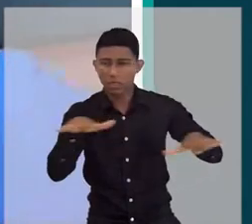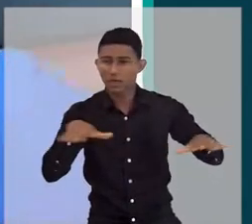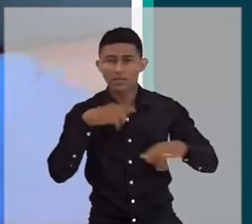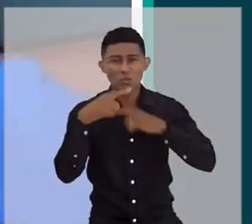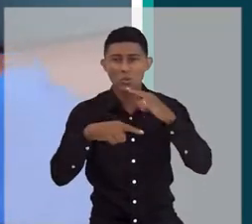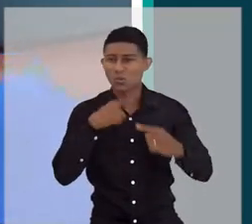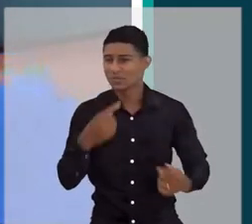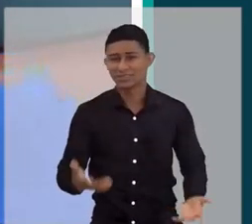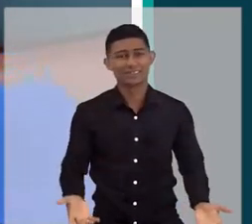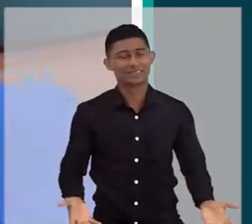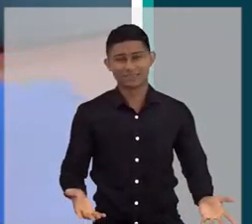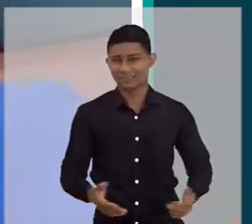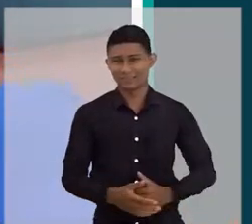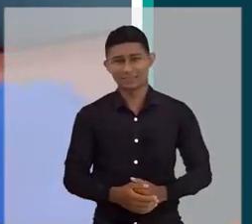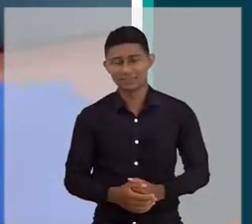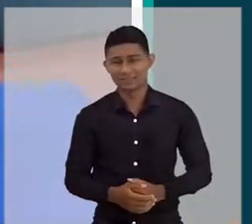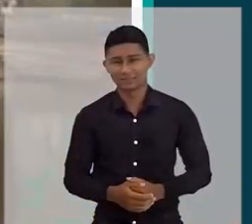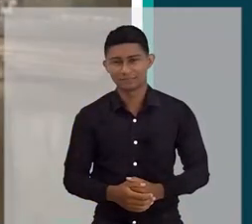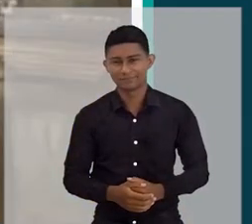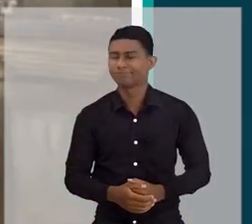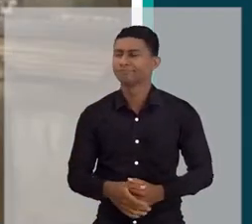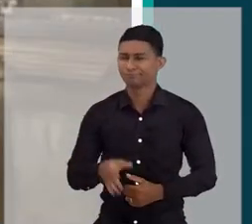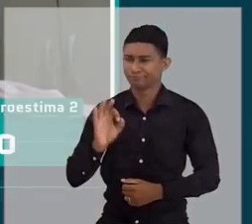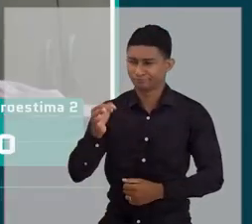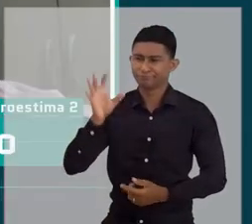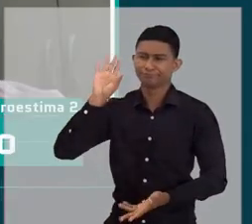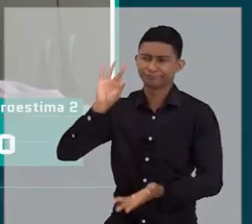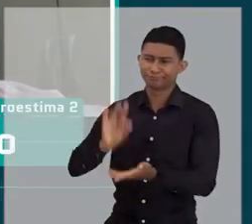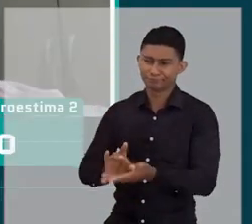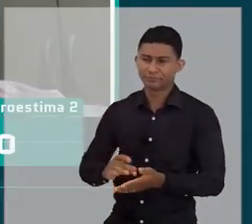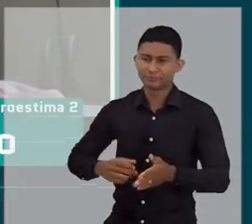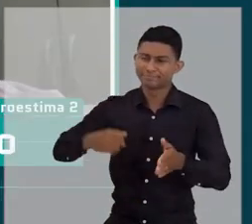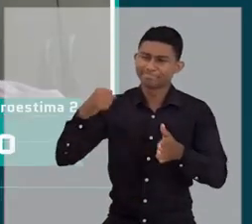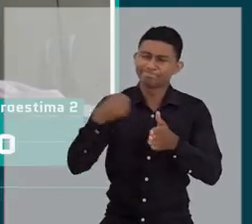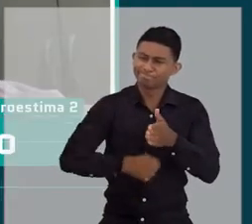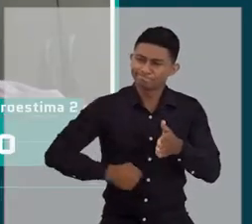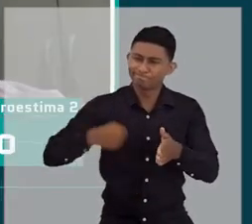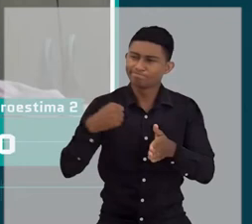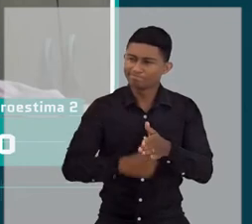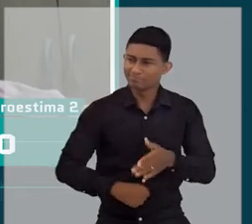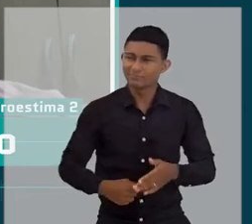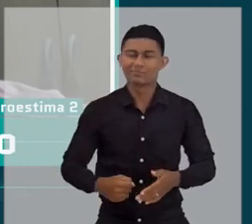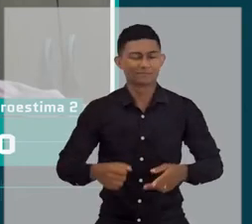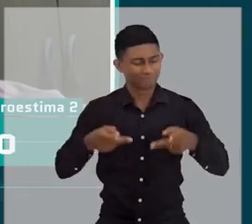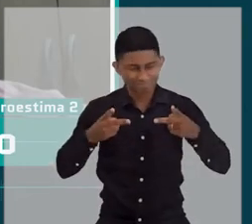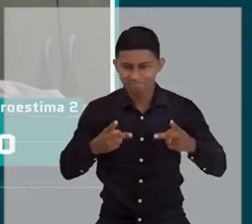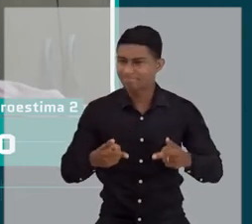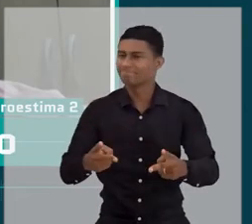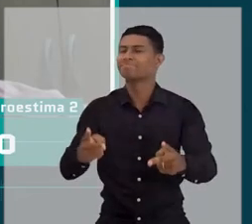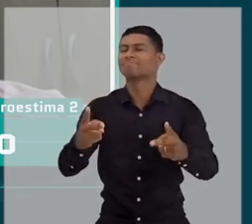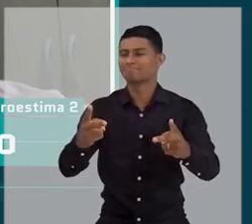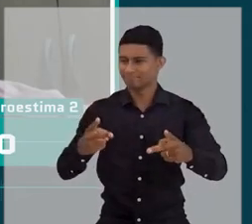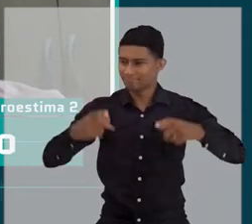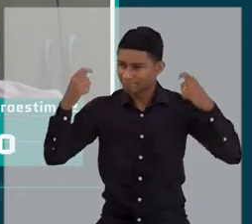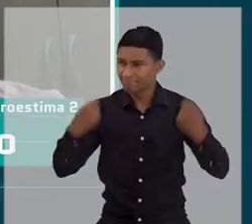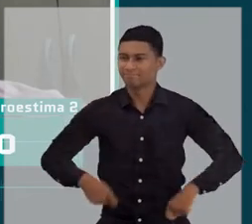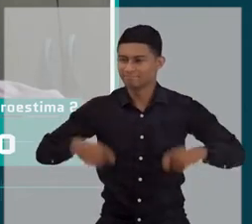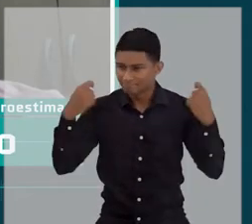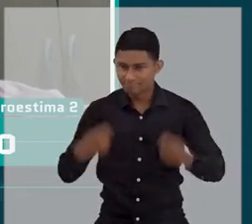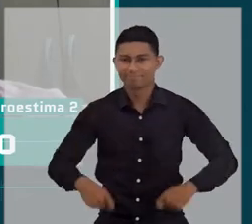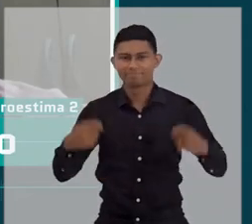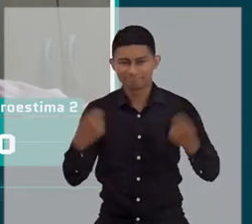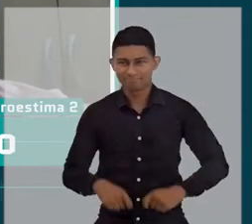estavam sendo entregues, então, se o YouTube está ganhando... É uma luta que